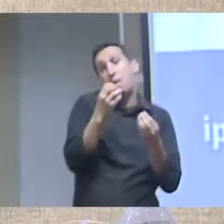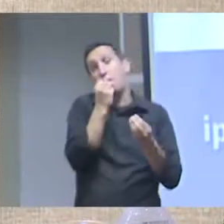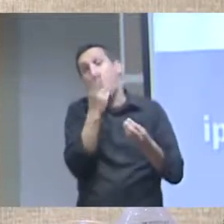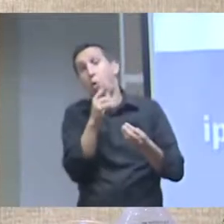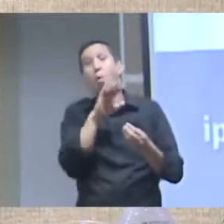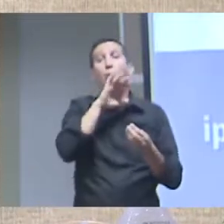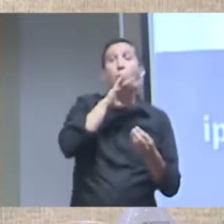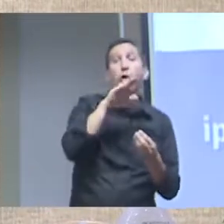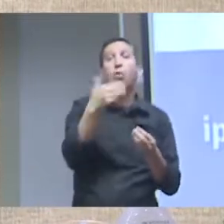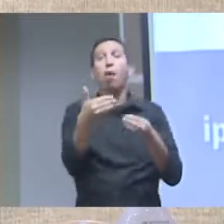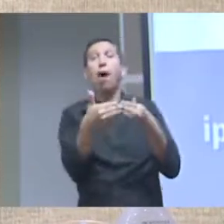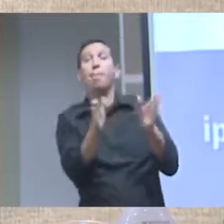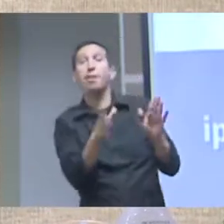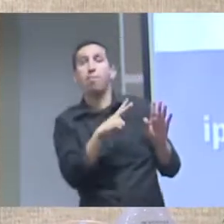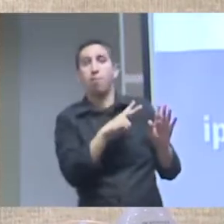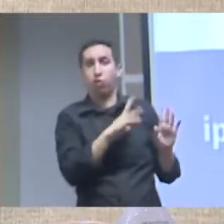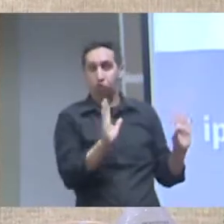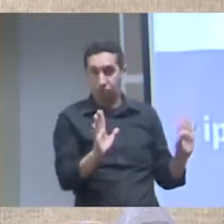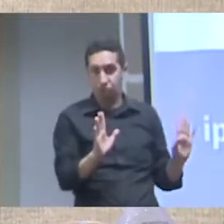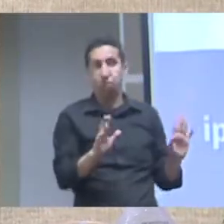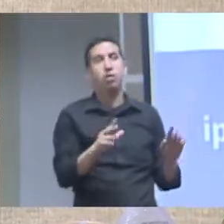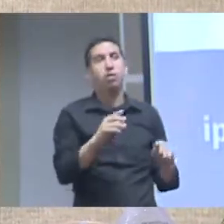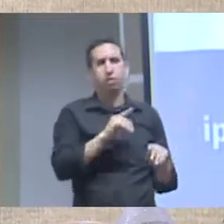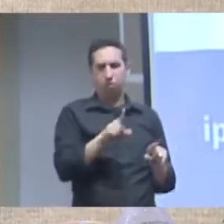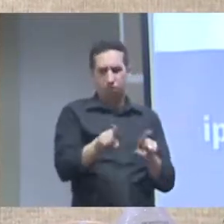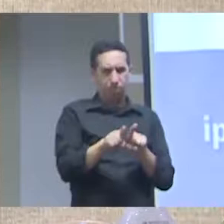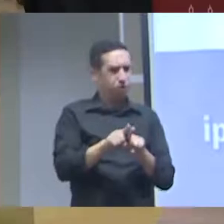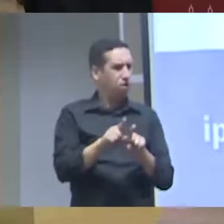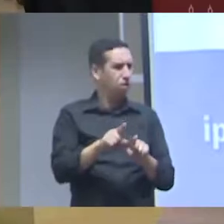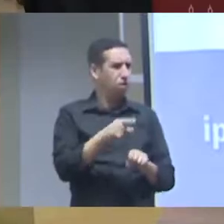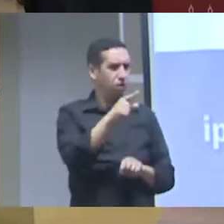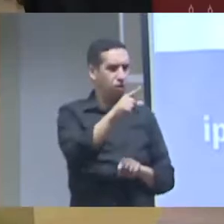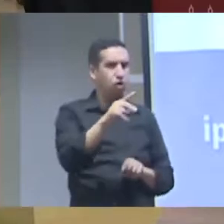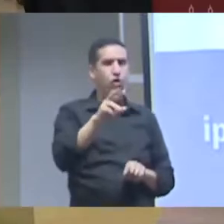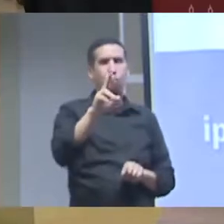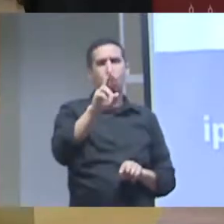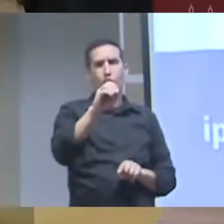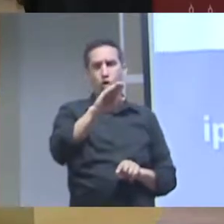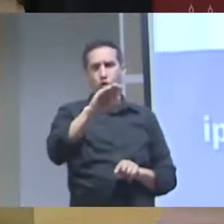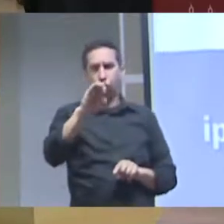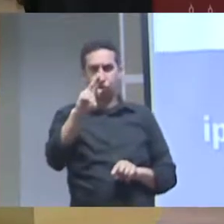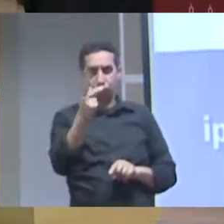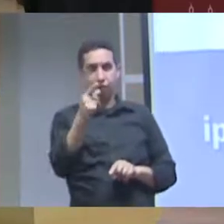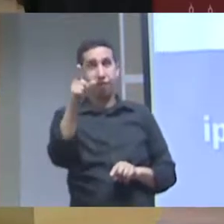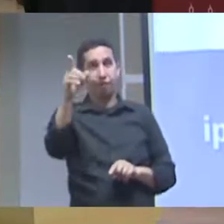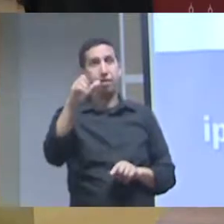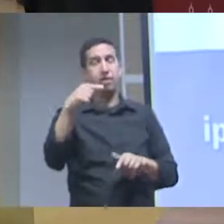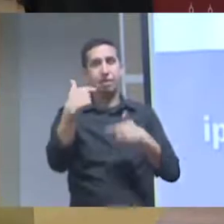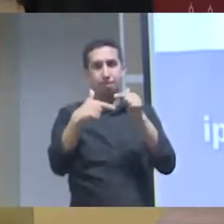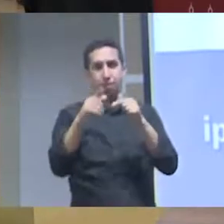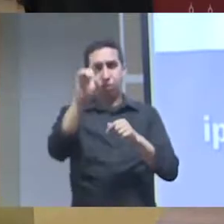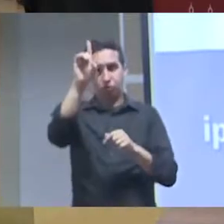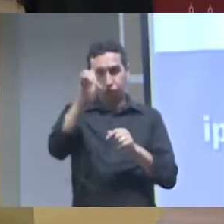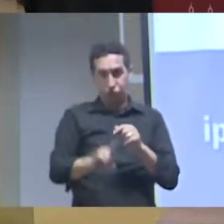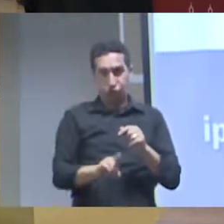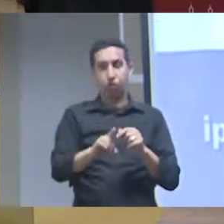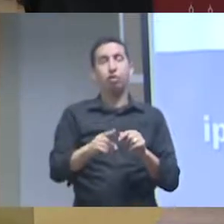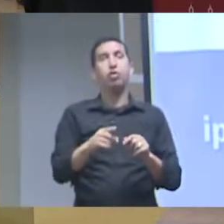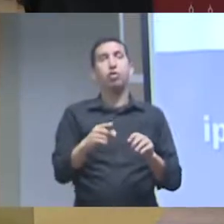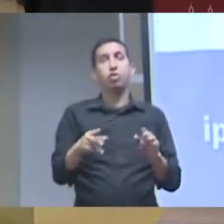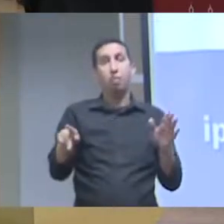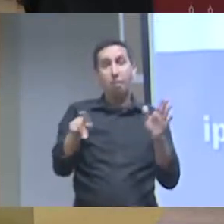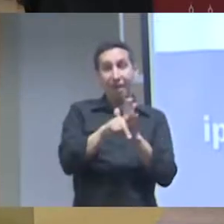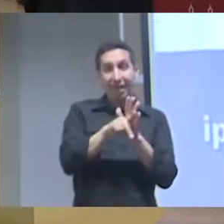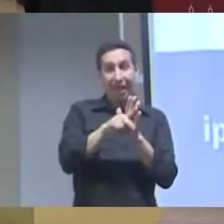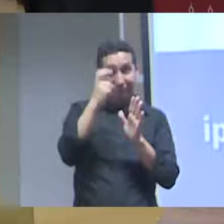então por exemplo no caso do setor privado o próprio Alan Rocha não sei se você conhece que é professor ele vem do direito trabalha com direito de